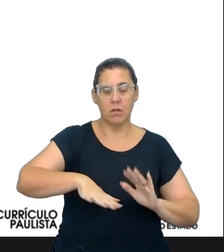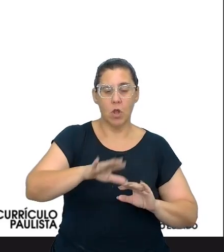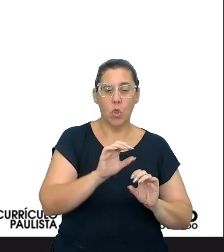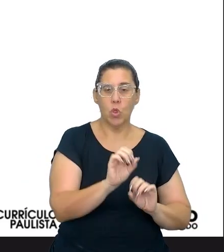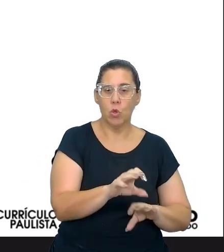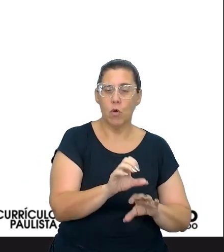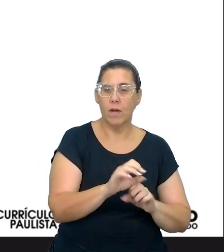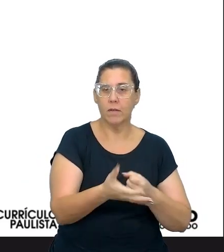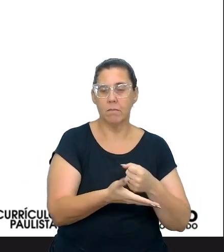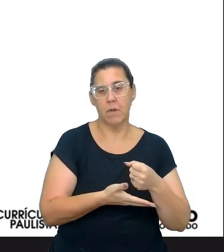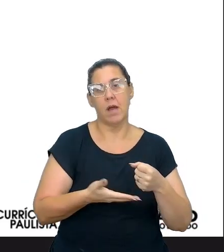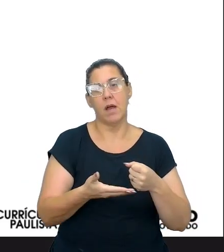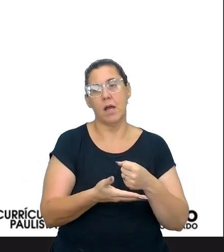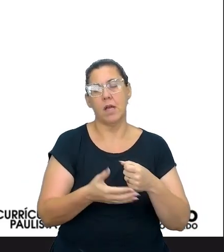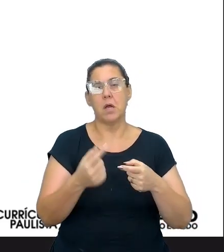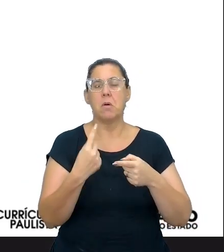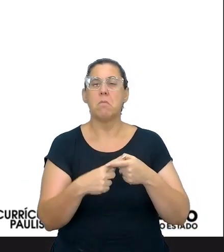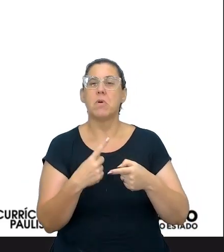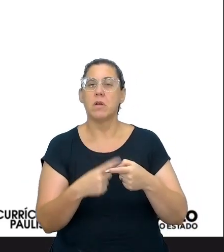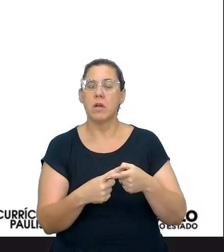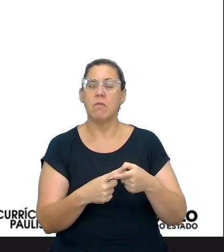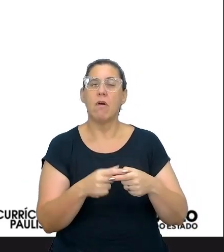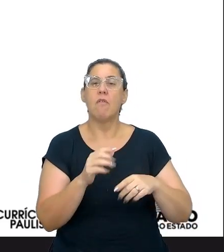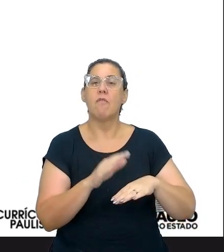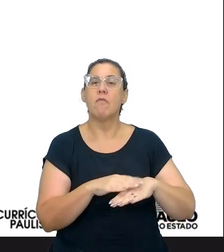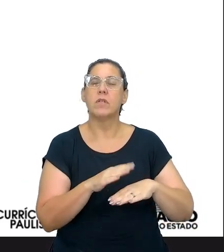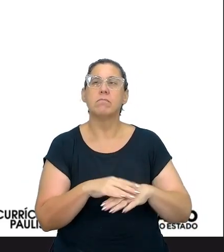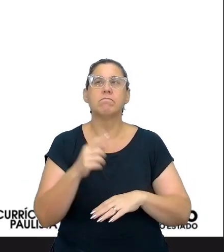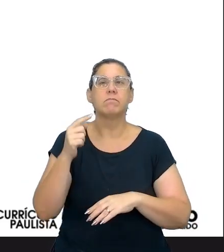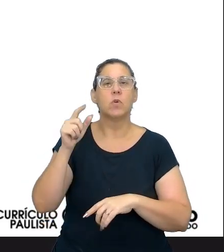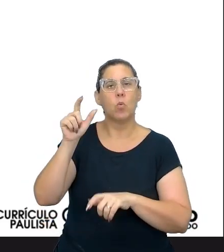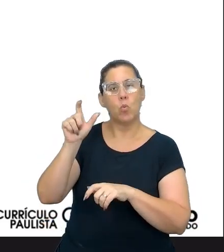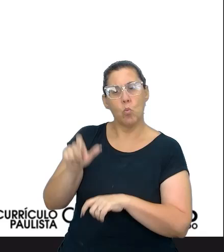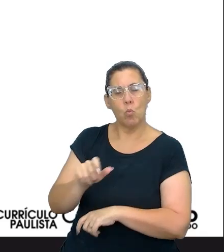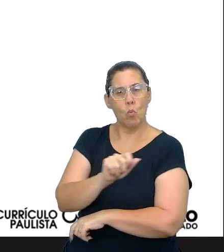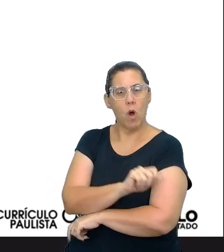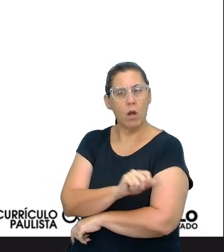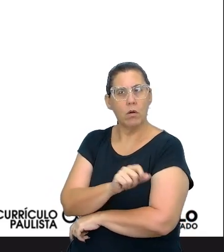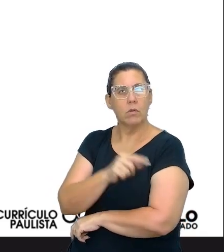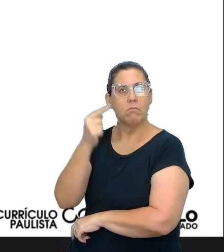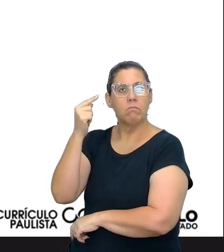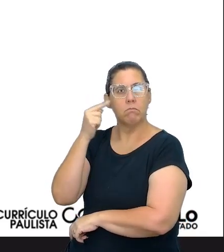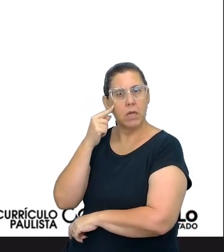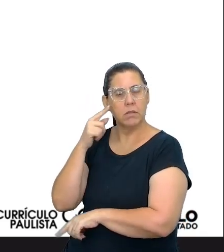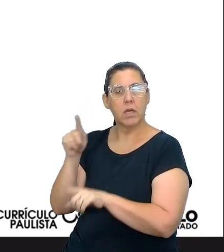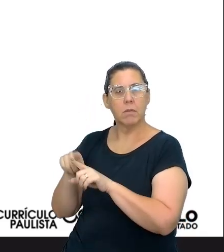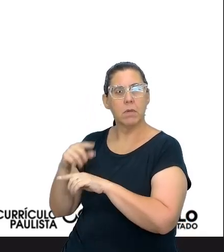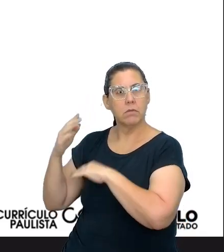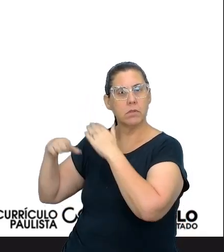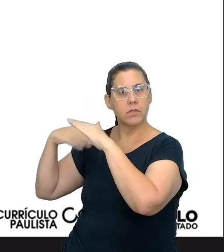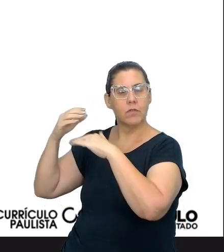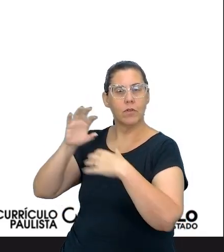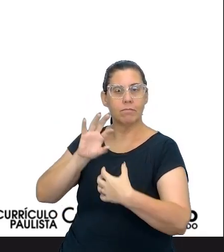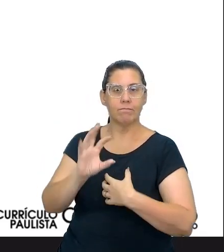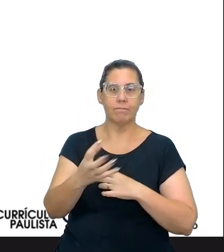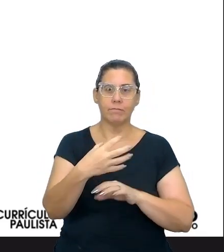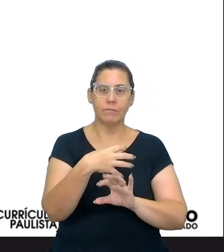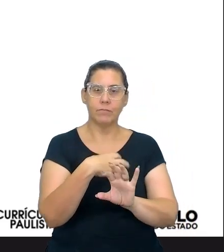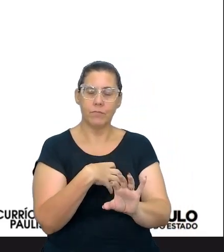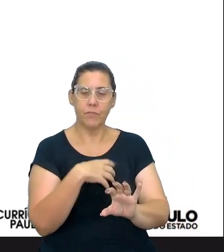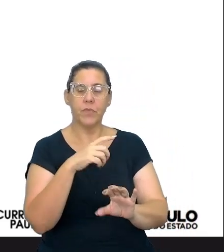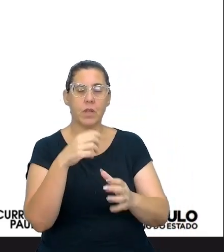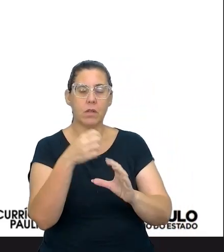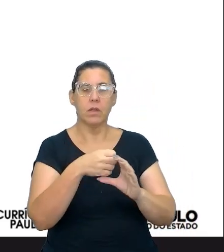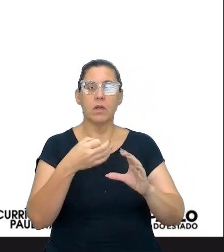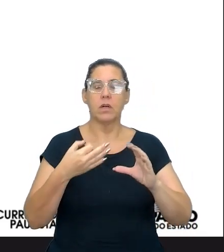básica. porque ela vai propiciar o pensamento colaborativo e o desenvolvimento da empatia, que são